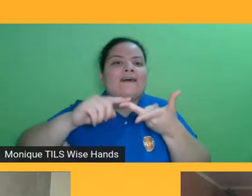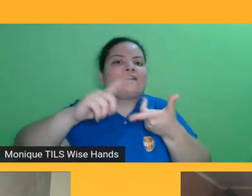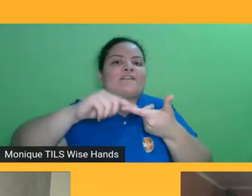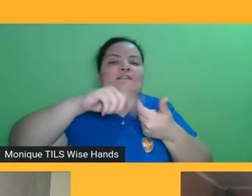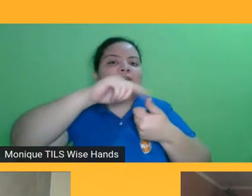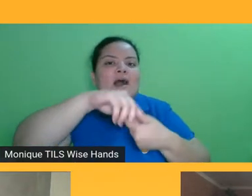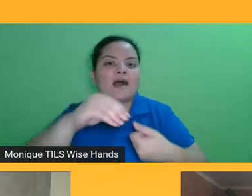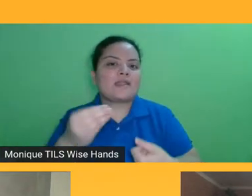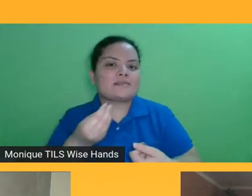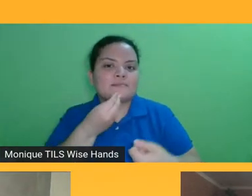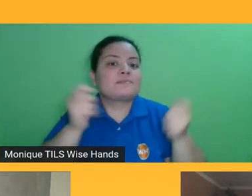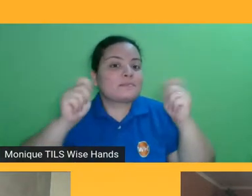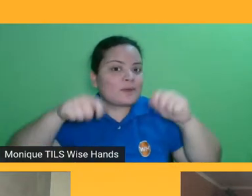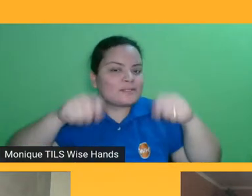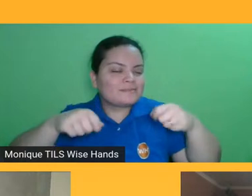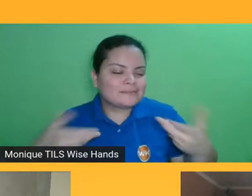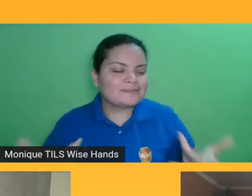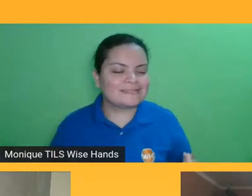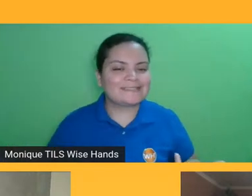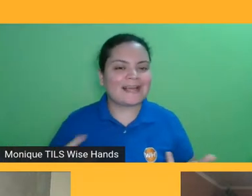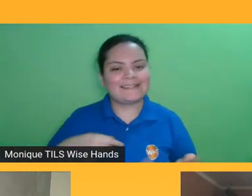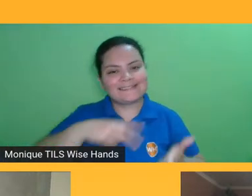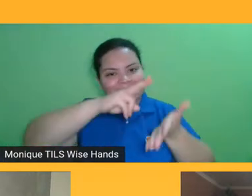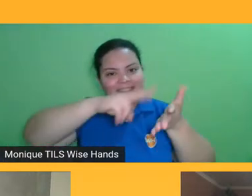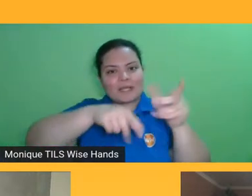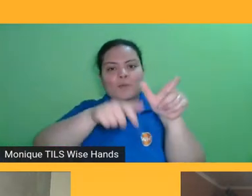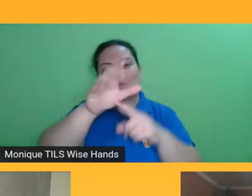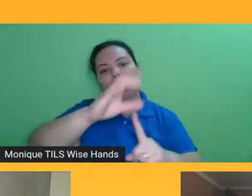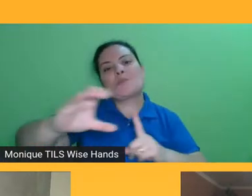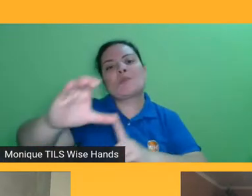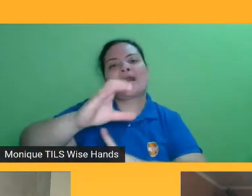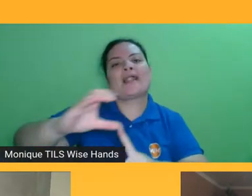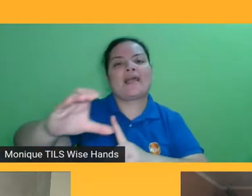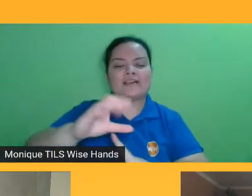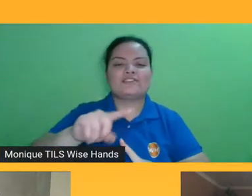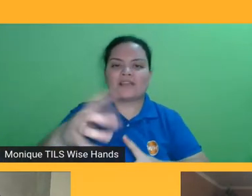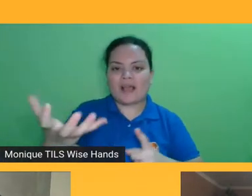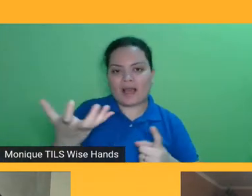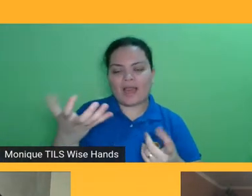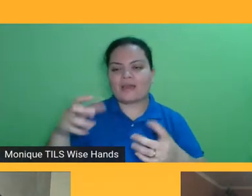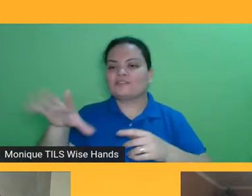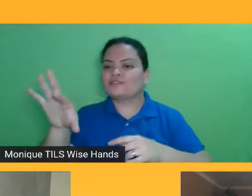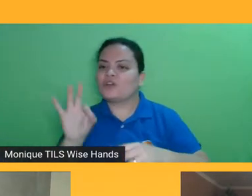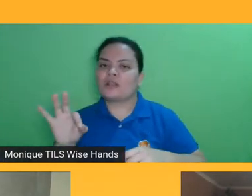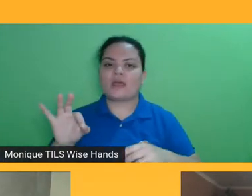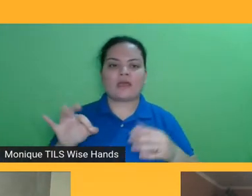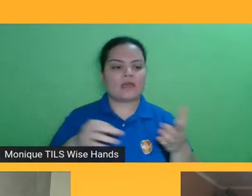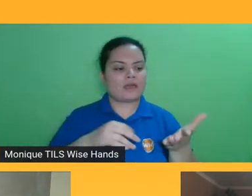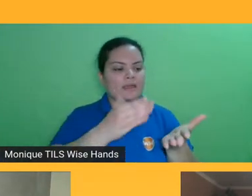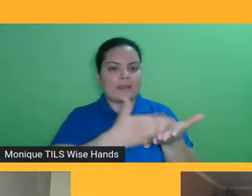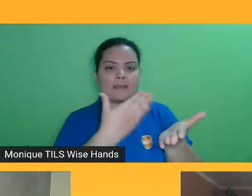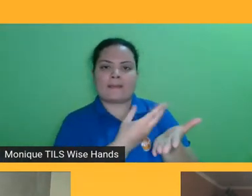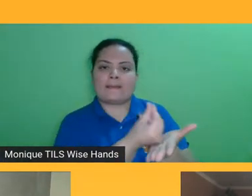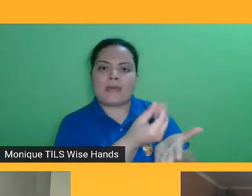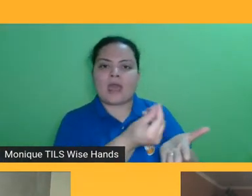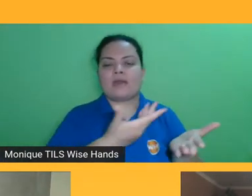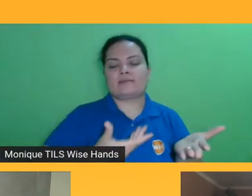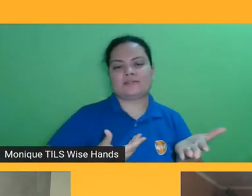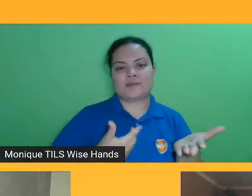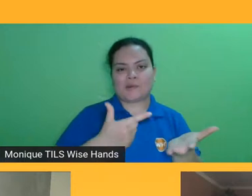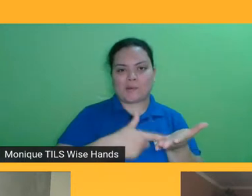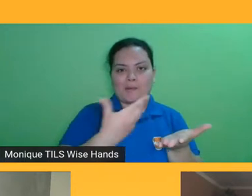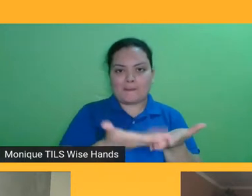se aquele leitor gosta de impresso, ele vai para o impresso, aquele que gosta do áudio, ele vai para o áudio, você enxerga também que é uma